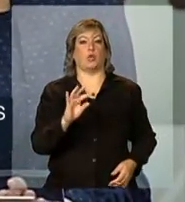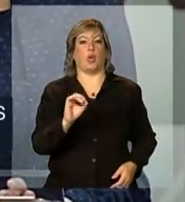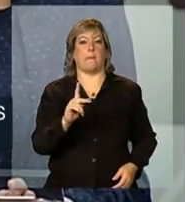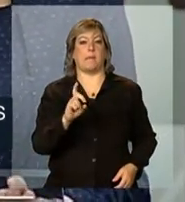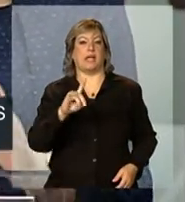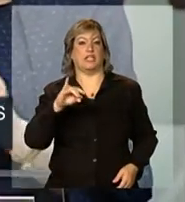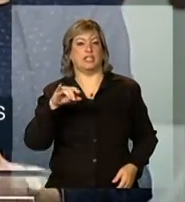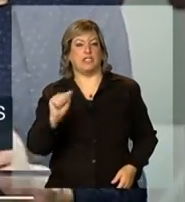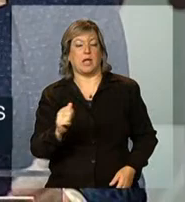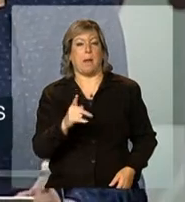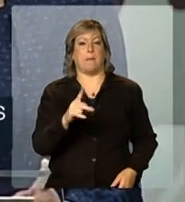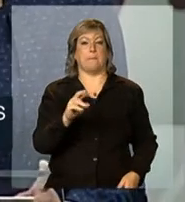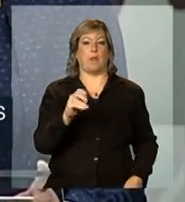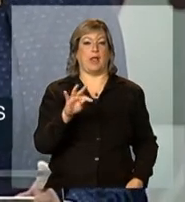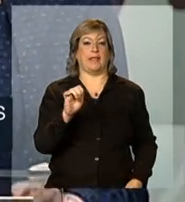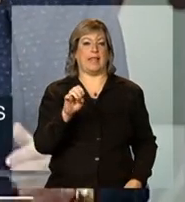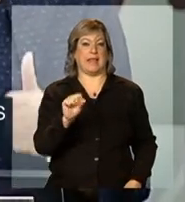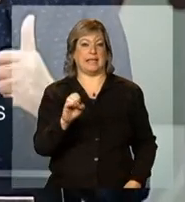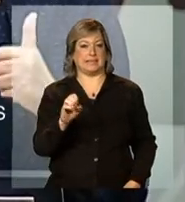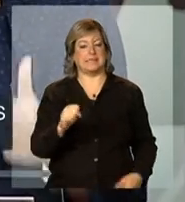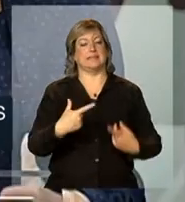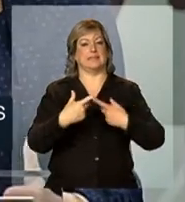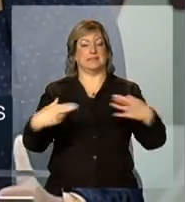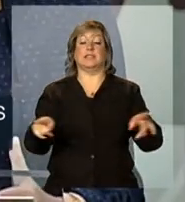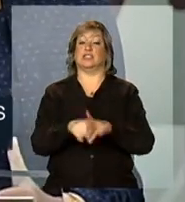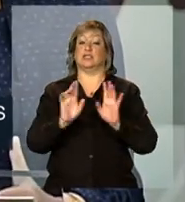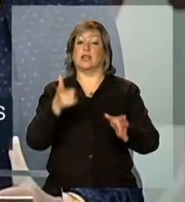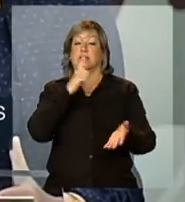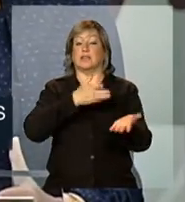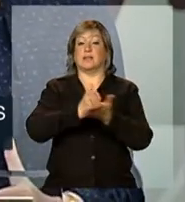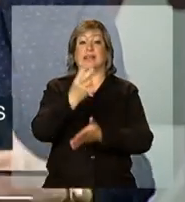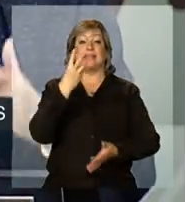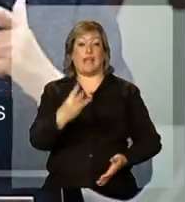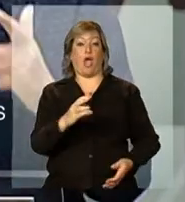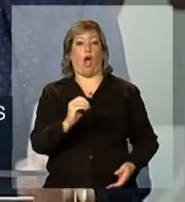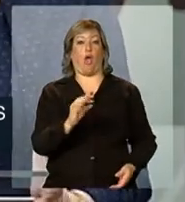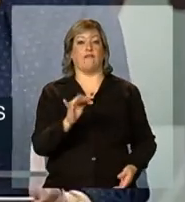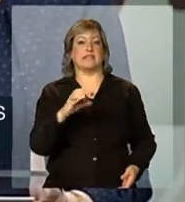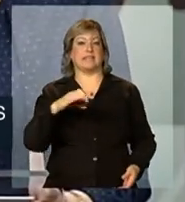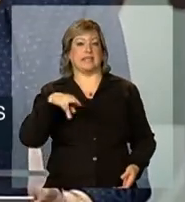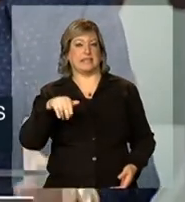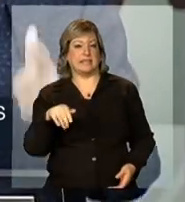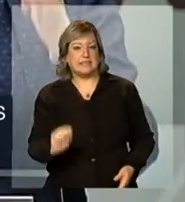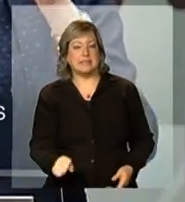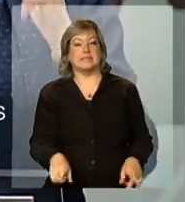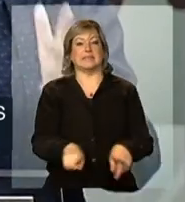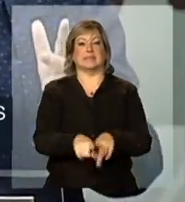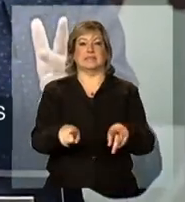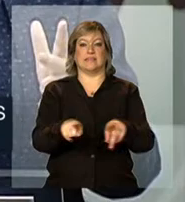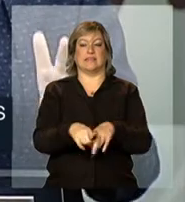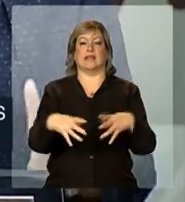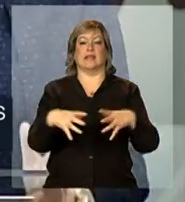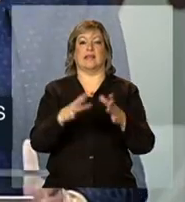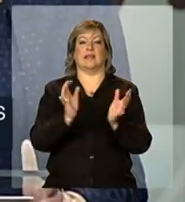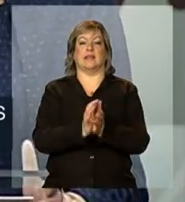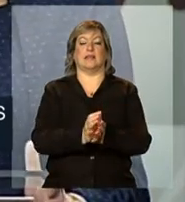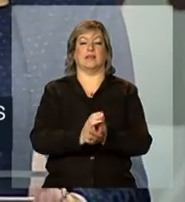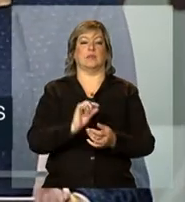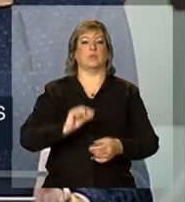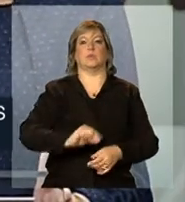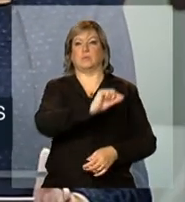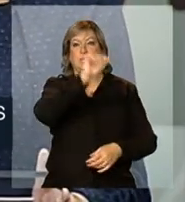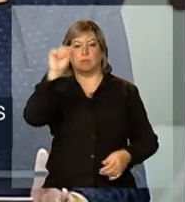criação de três novas oficinas, uma em Jão Pessoa, uma em Juazeiro e uma em Aracaju.